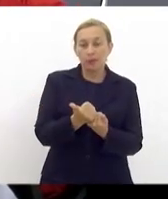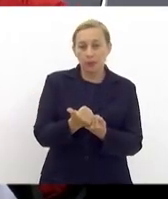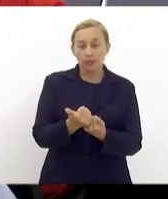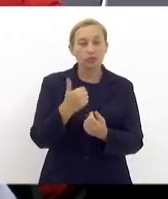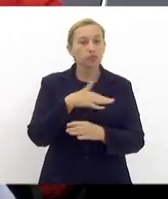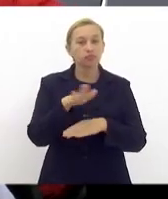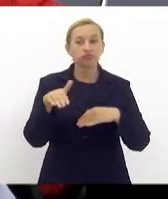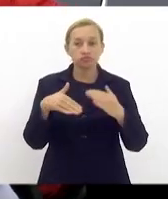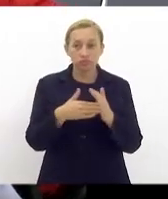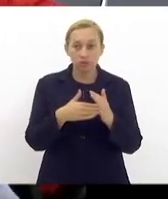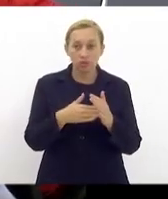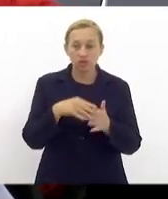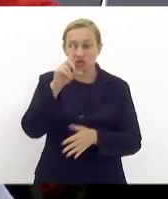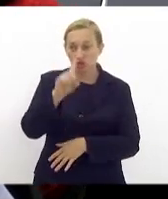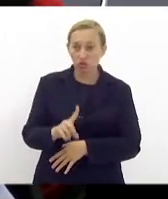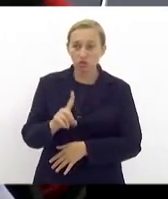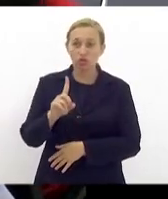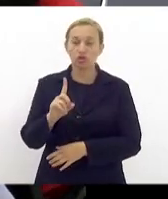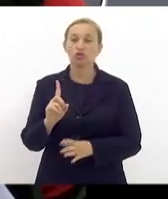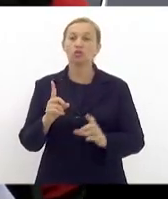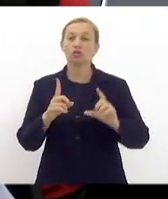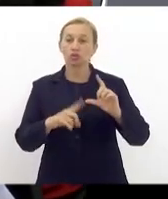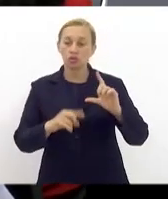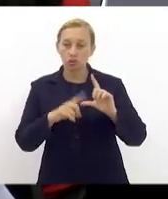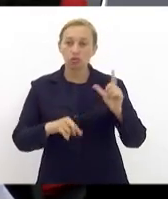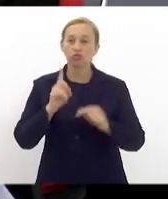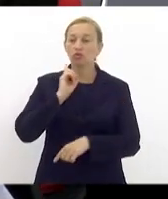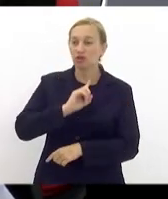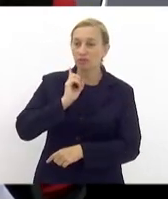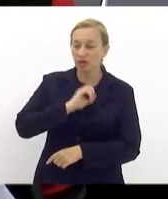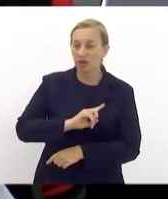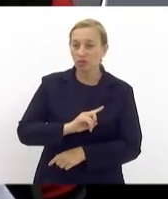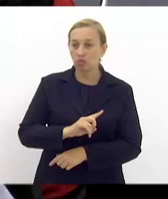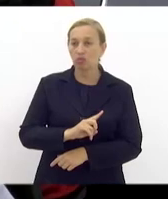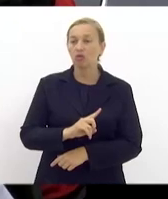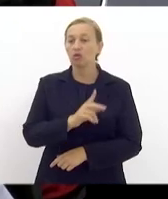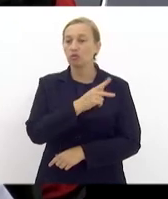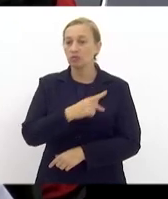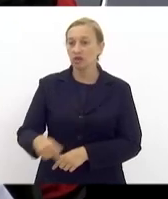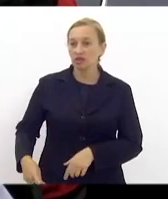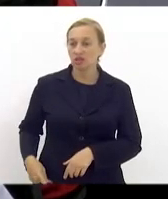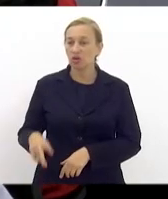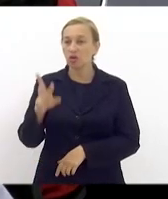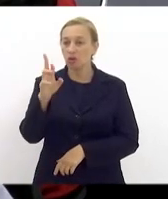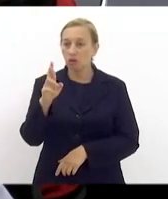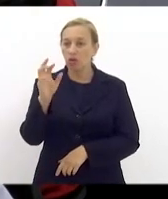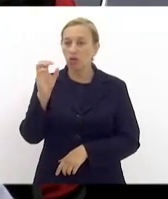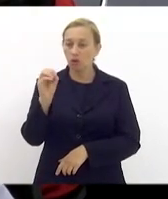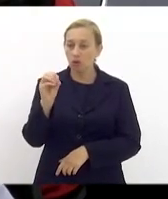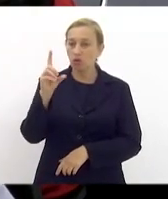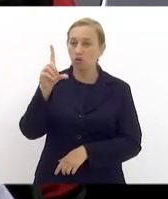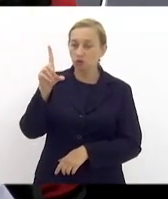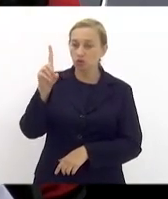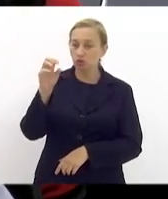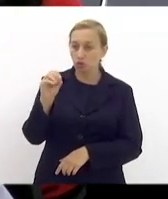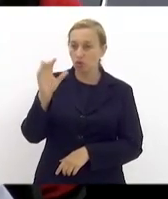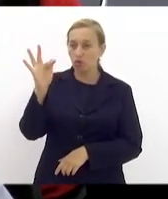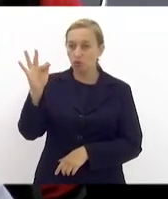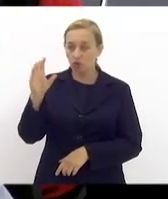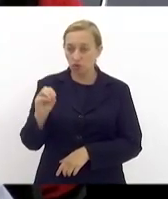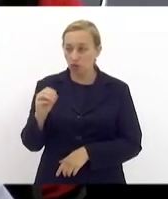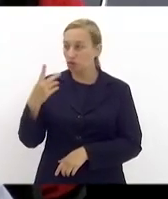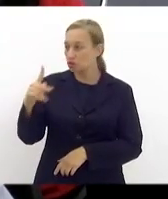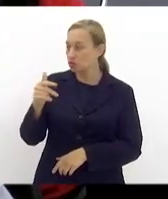da diretoria do Flamengo, através do presidente Rodolfo Landim, sua